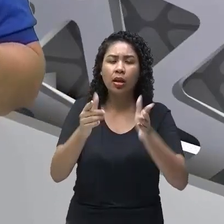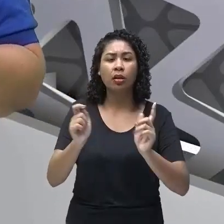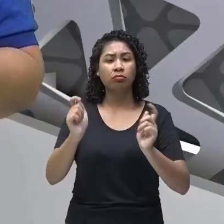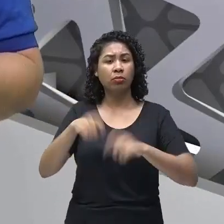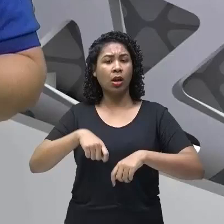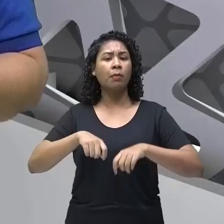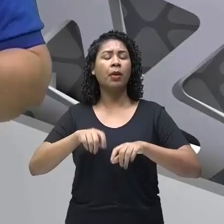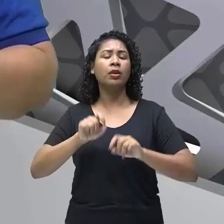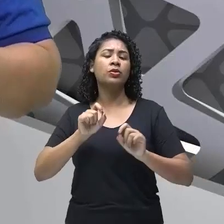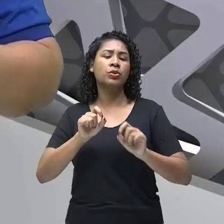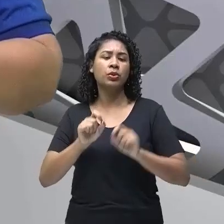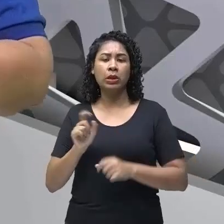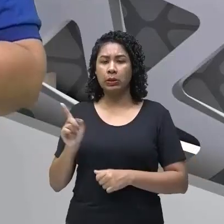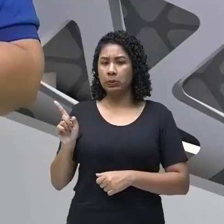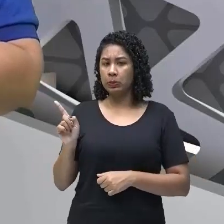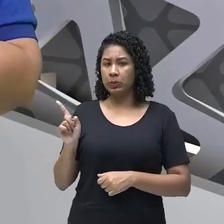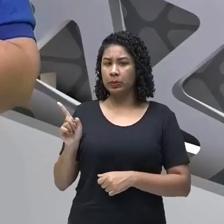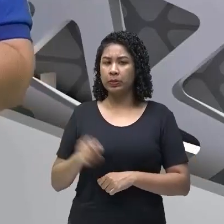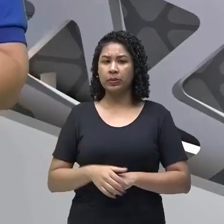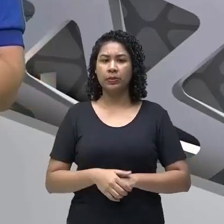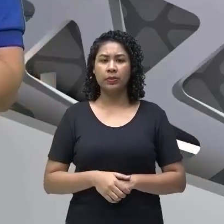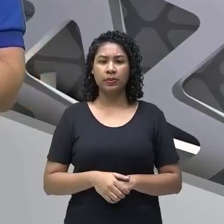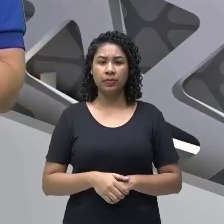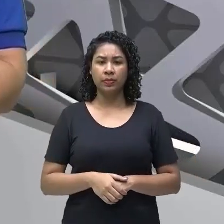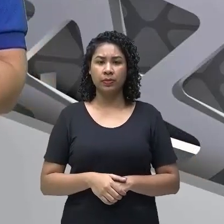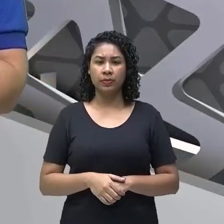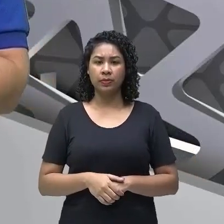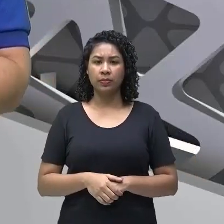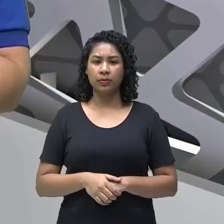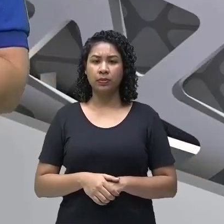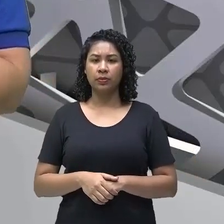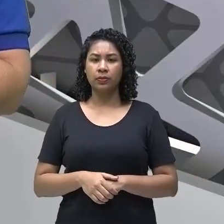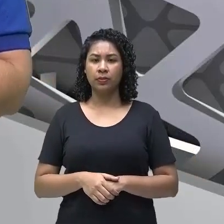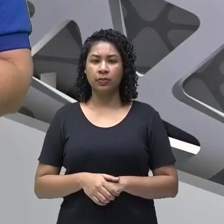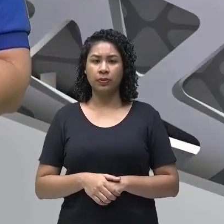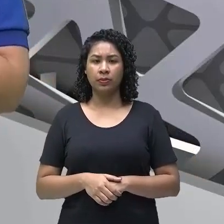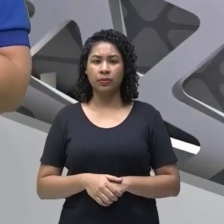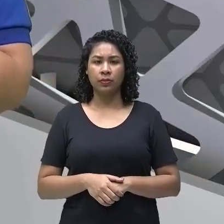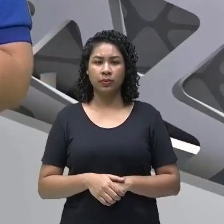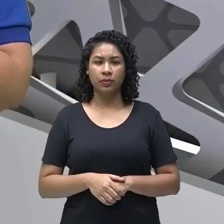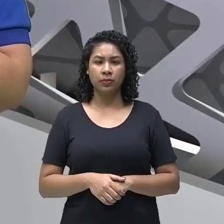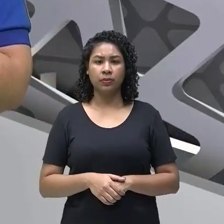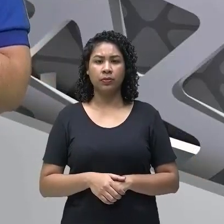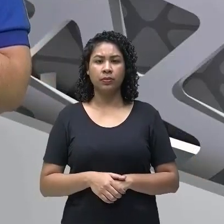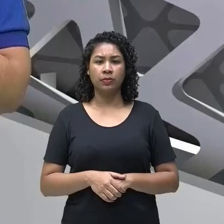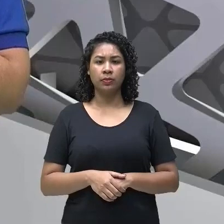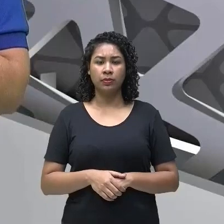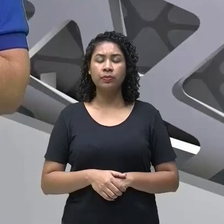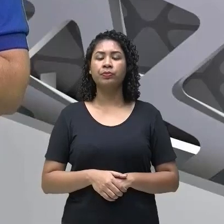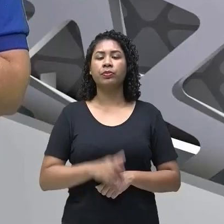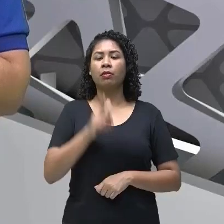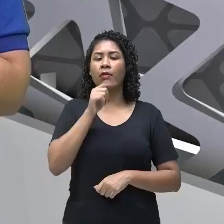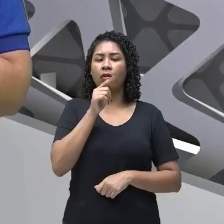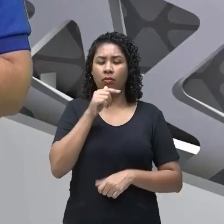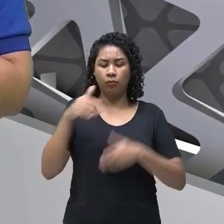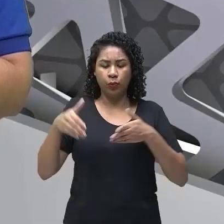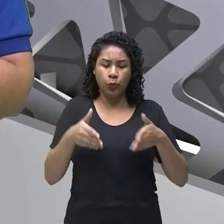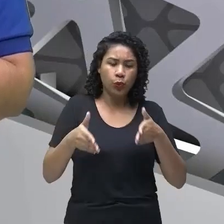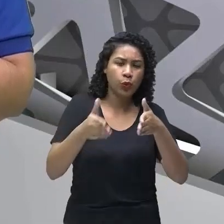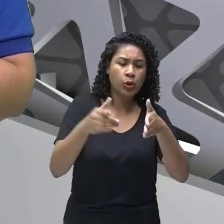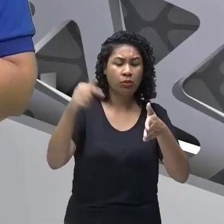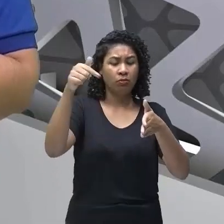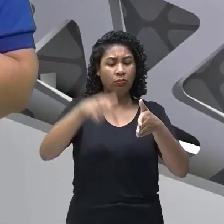estar apto a receber visitantes, mas também pode estar contaminado